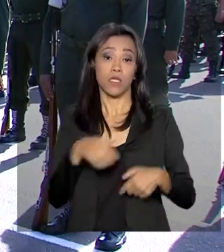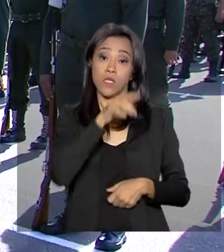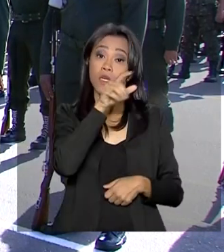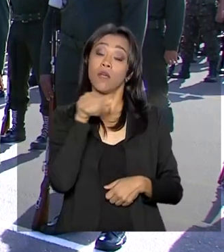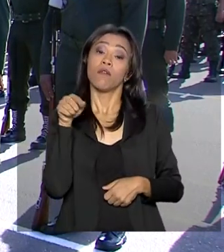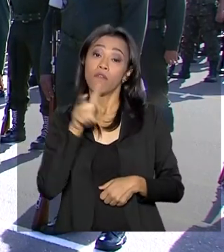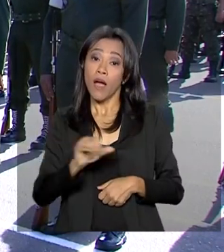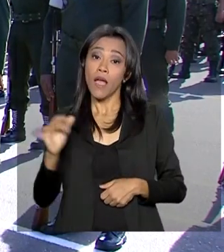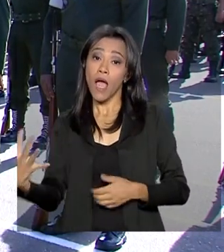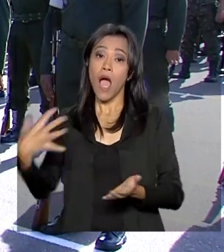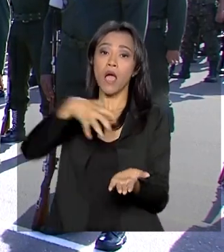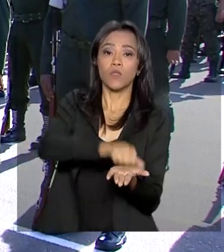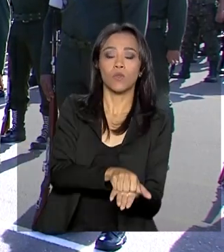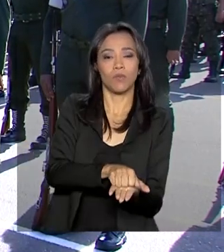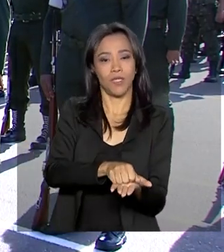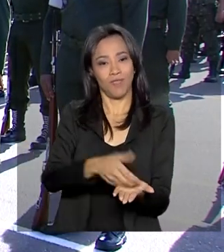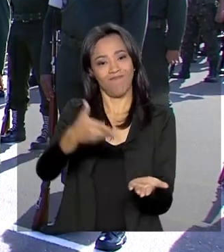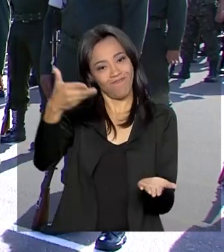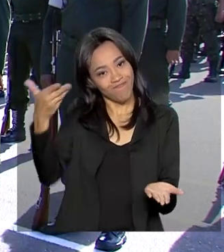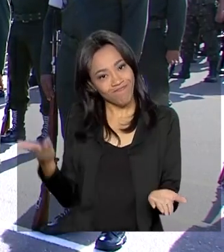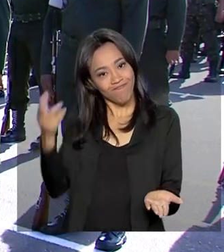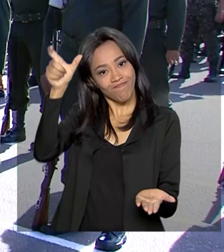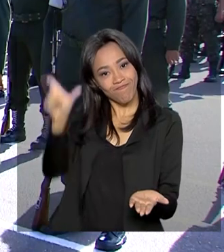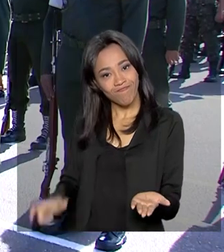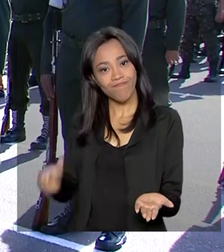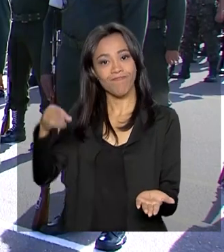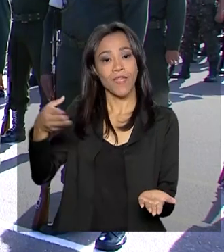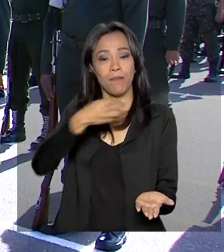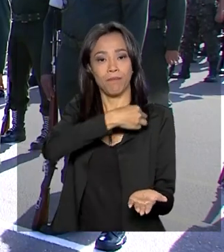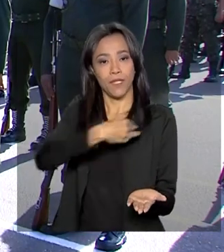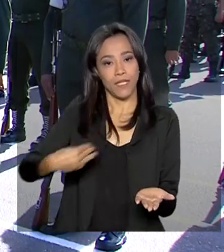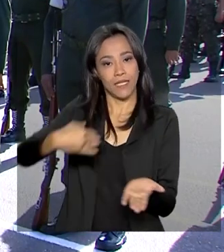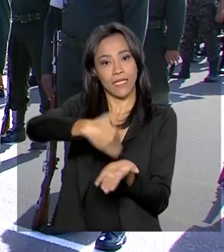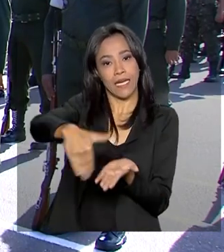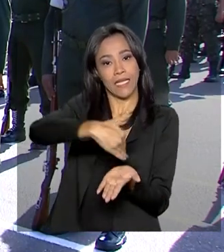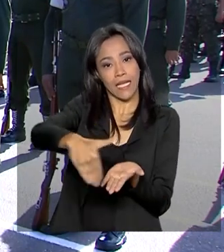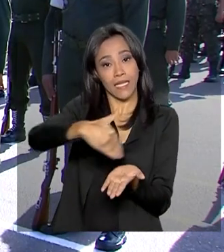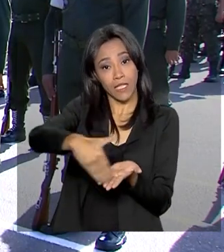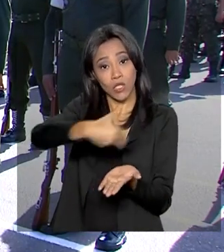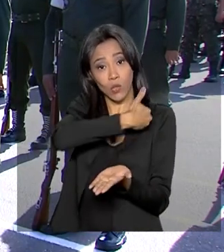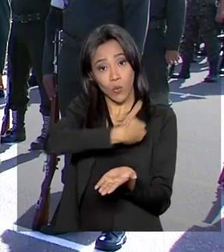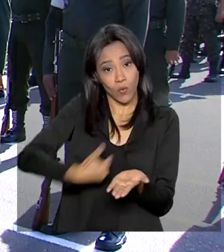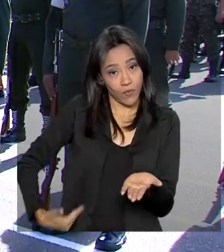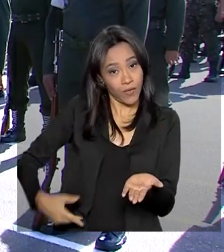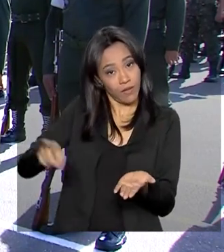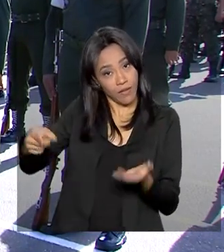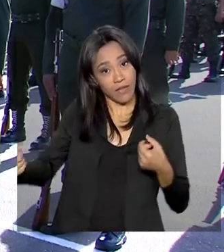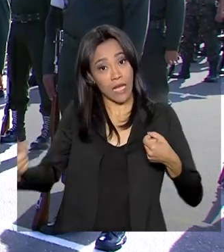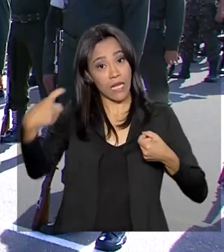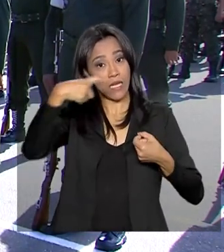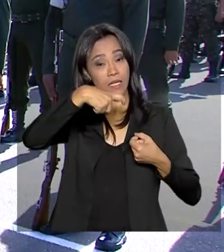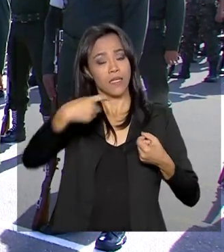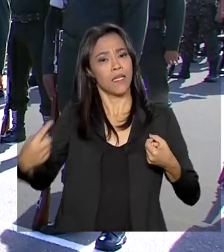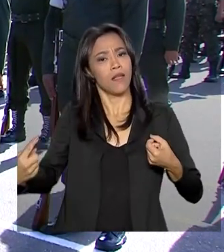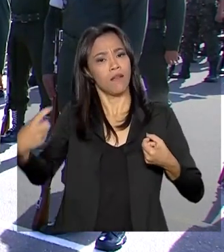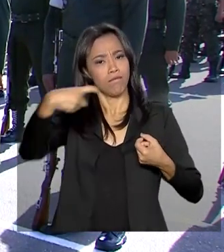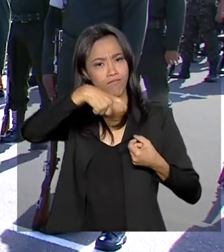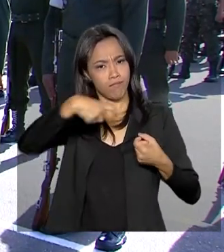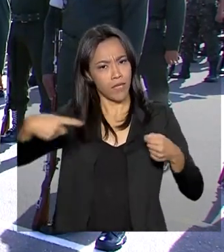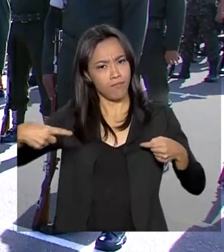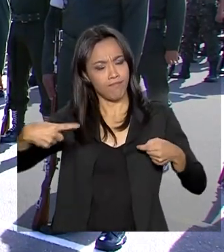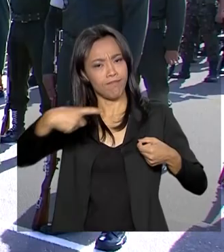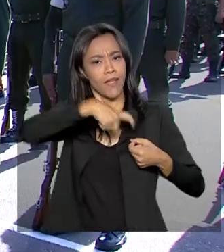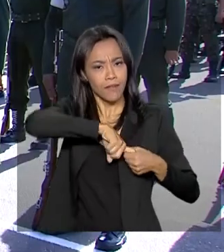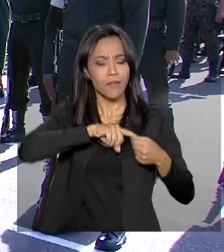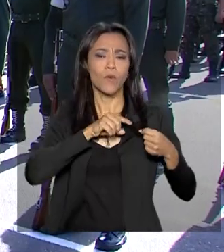assumirá o cargo de ministro da Secretaria de Governo, ligada diretamente ao Palácio do Planalto.